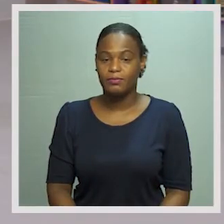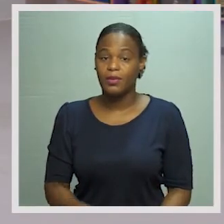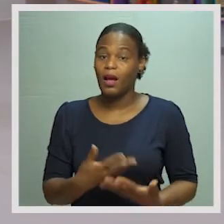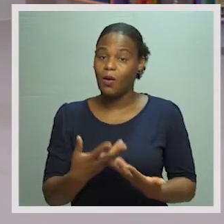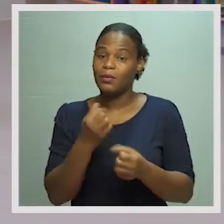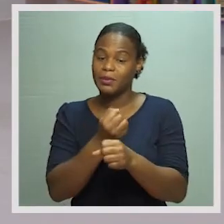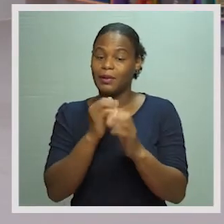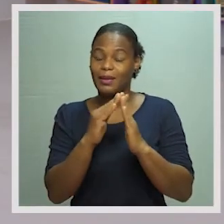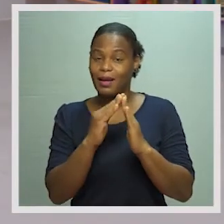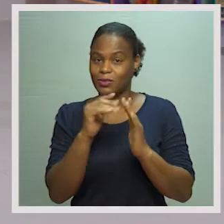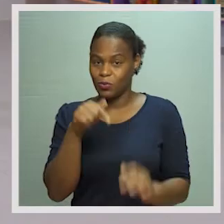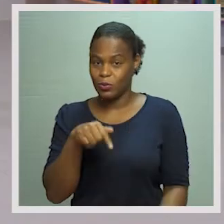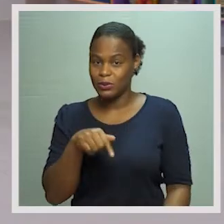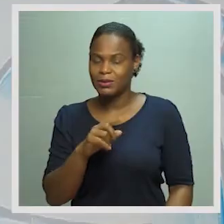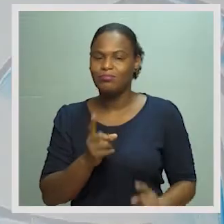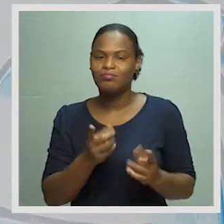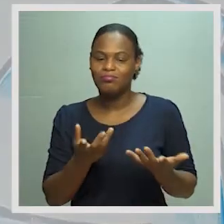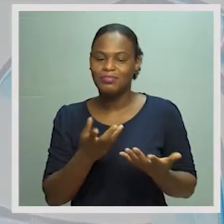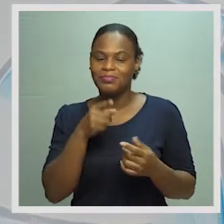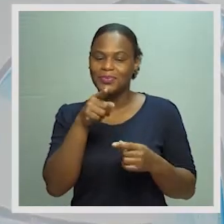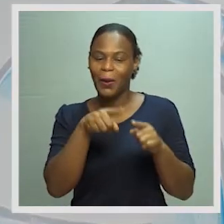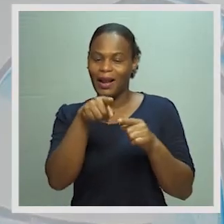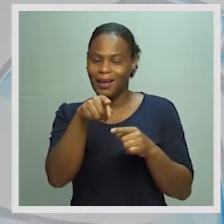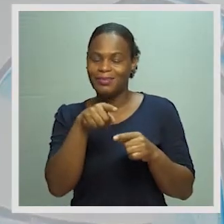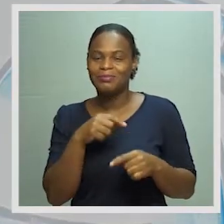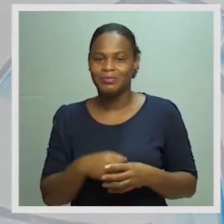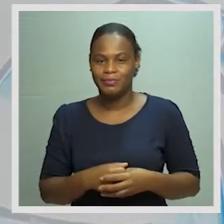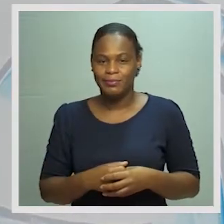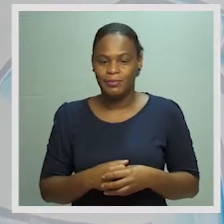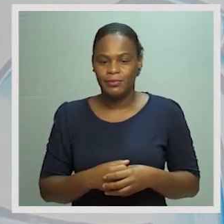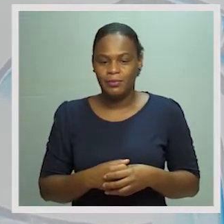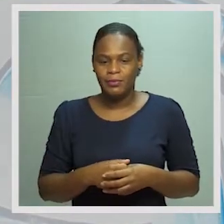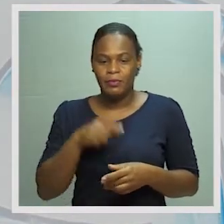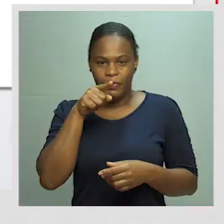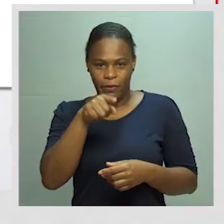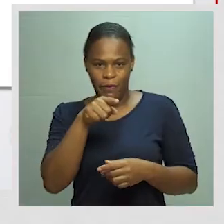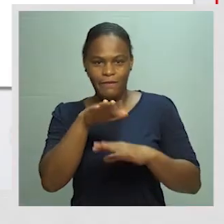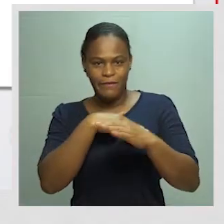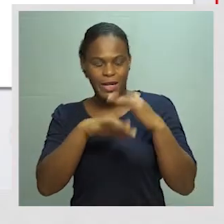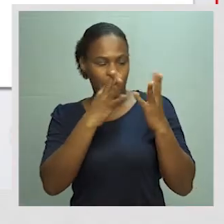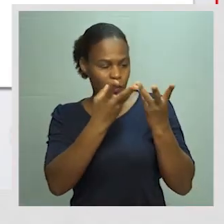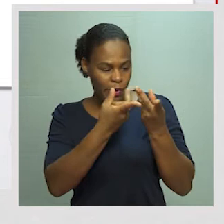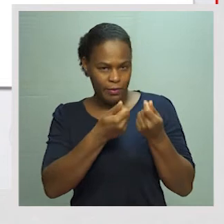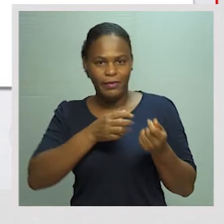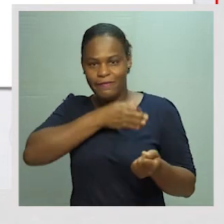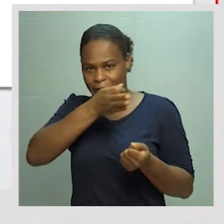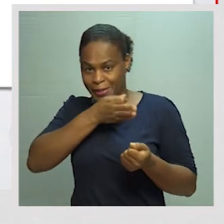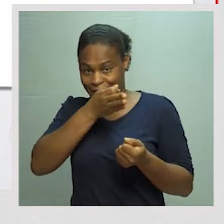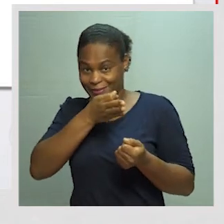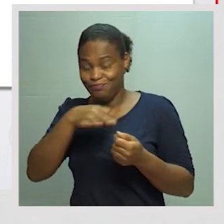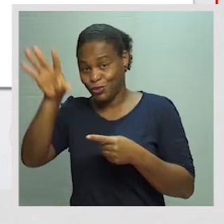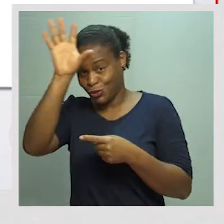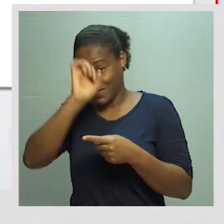O trabalho de casa de hoje é este aqui. Elabore as contas das famílias,